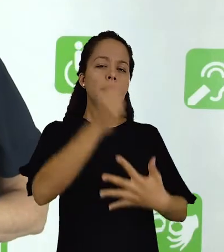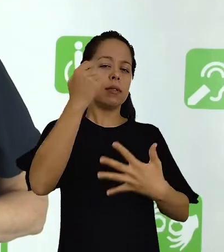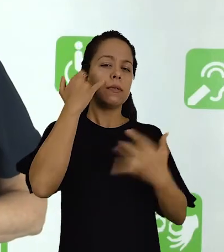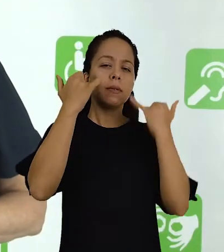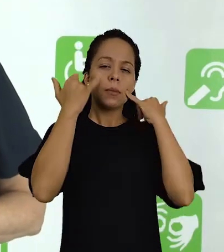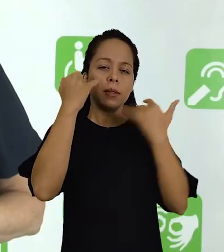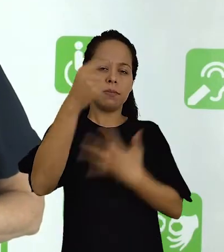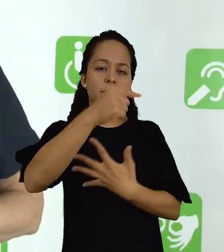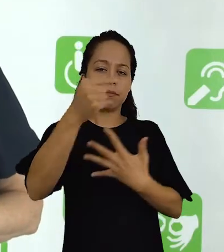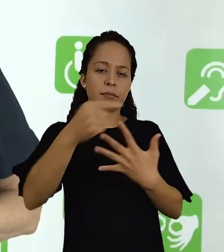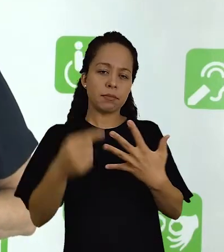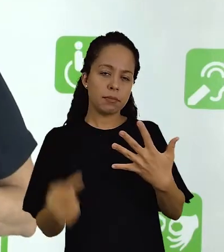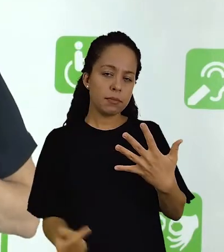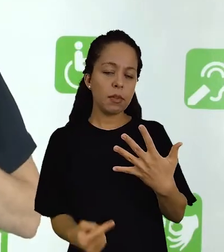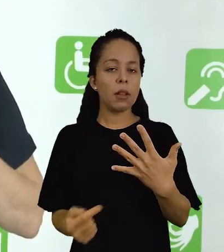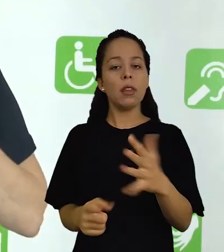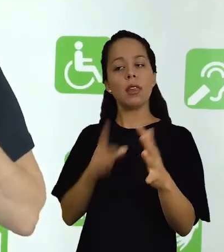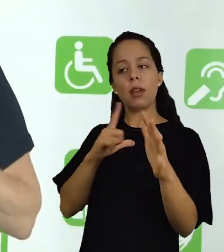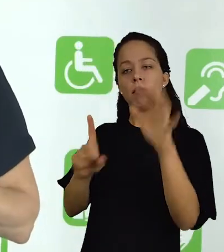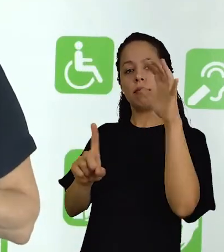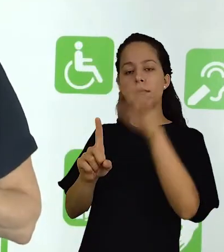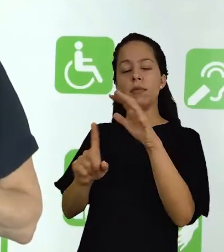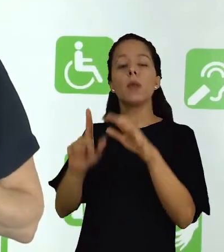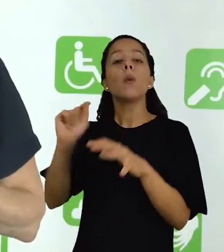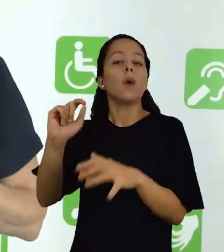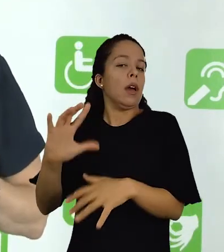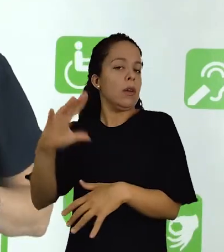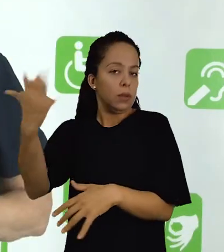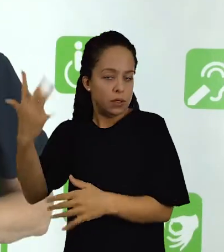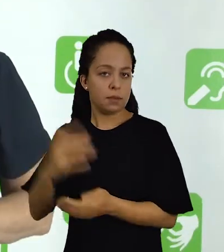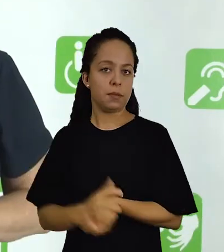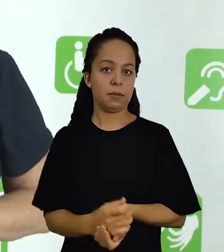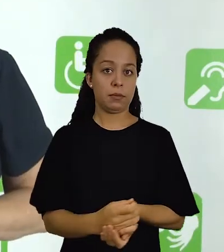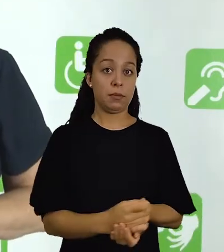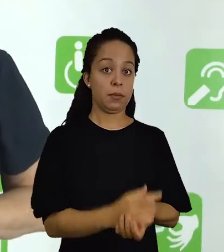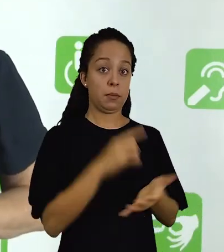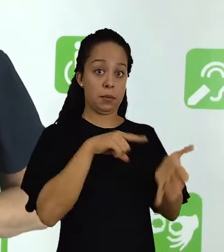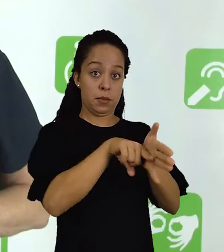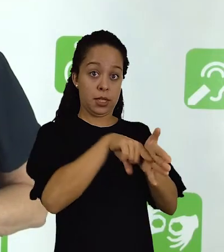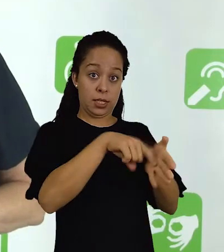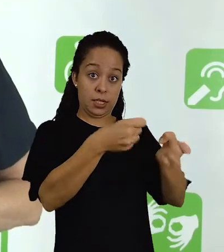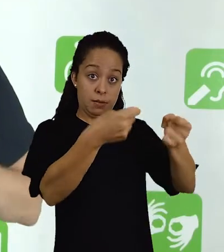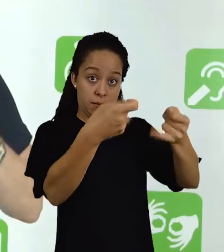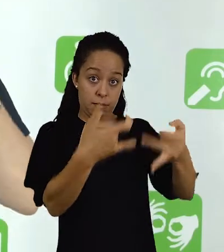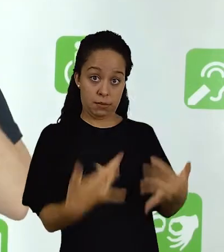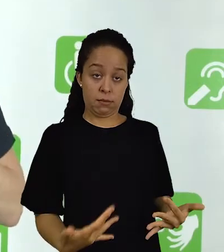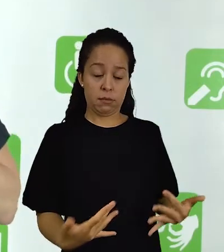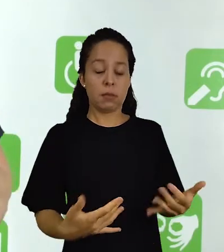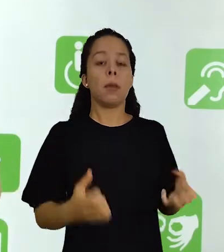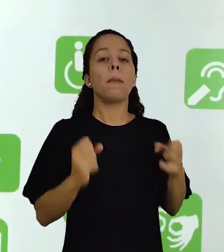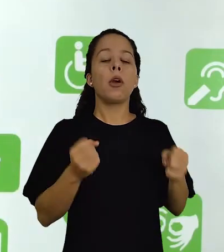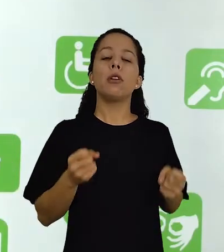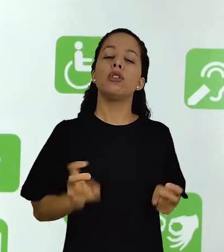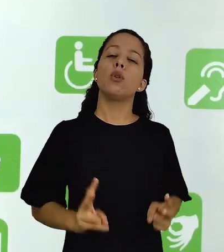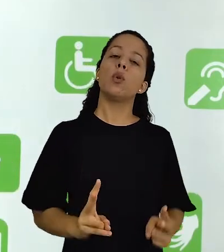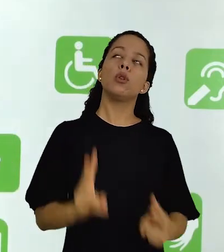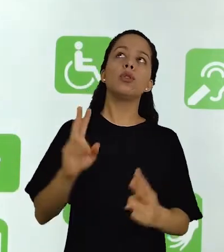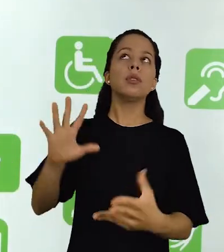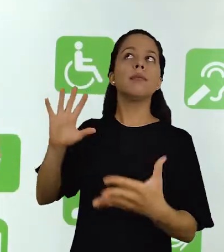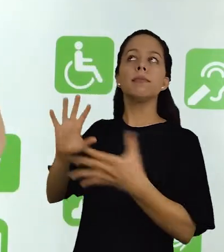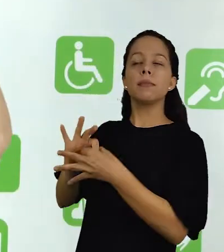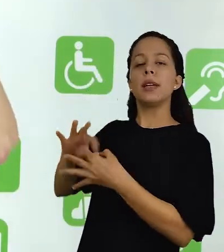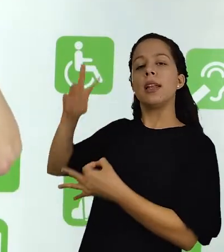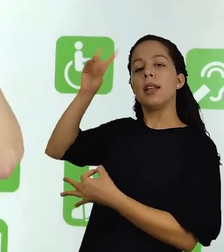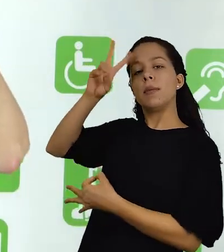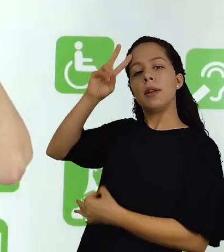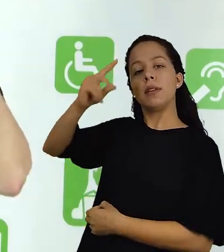ou que contribuem para a ocorrência de determinados fenômenos. Uma pesquisa explicativa, ela pode ser a continuação de